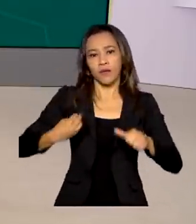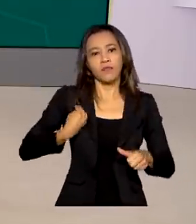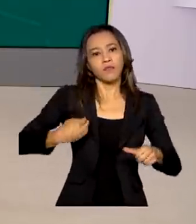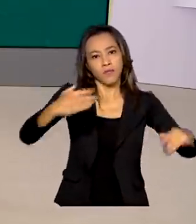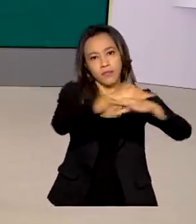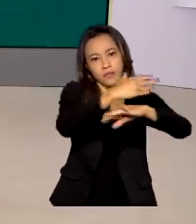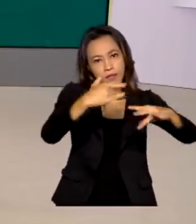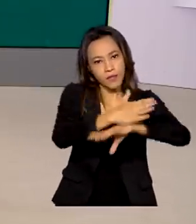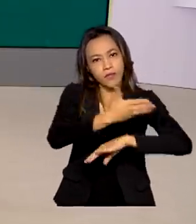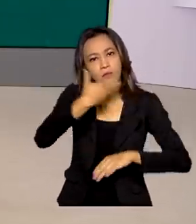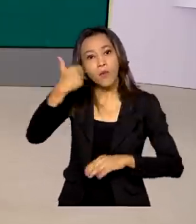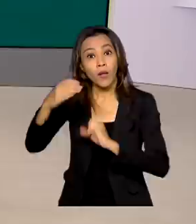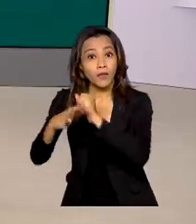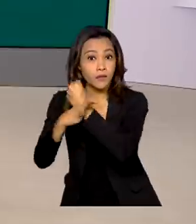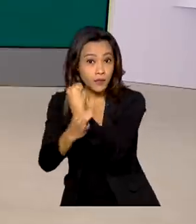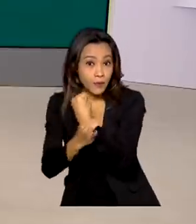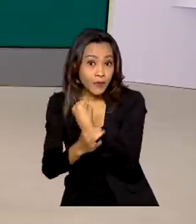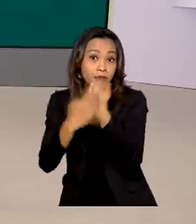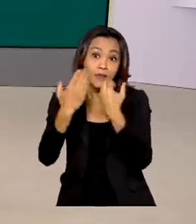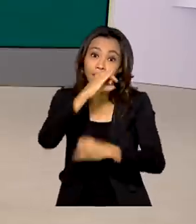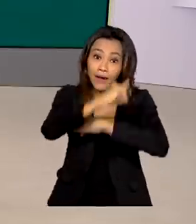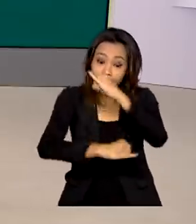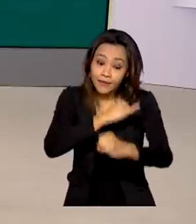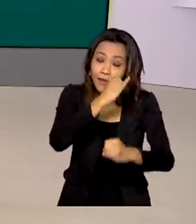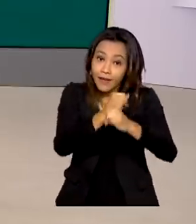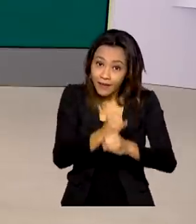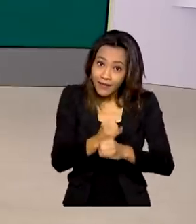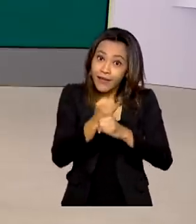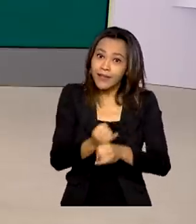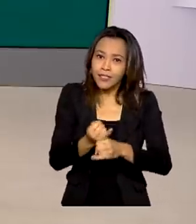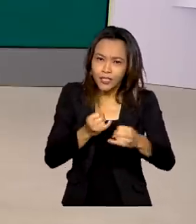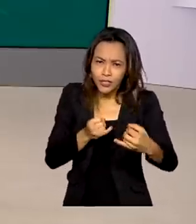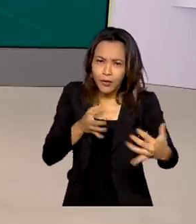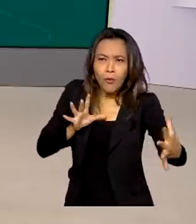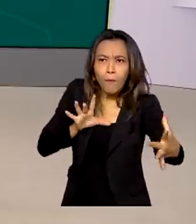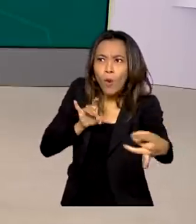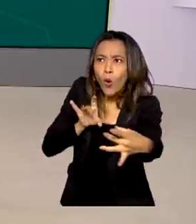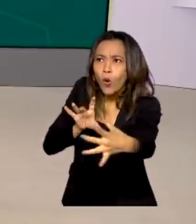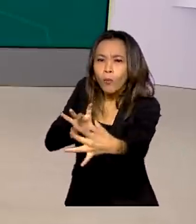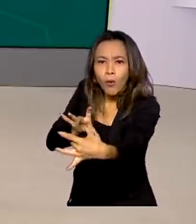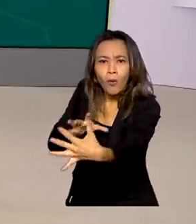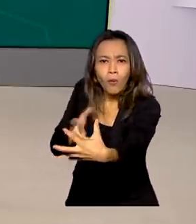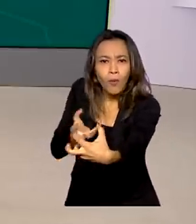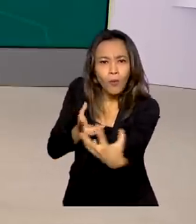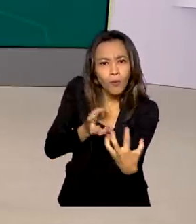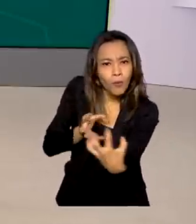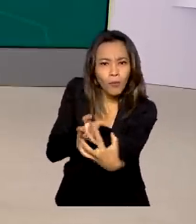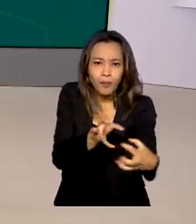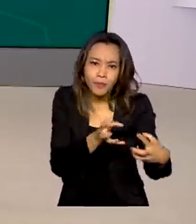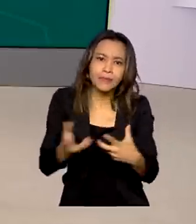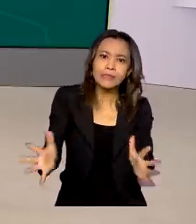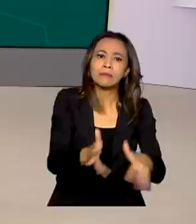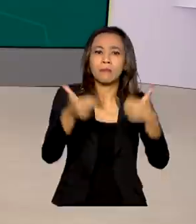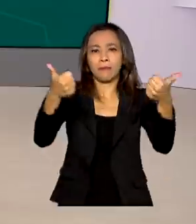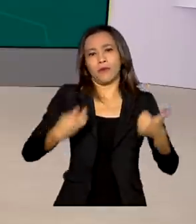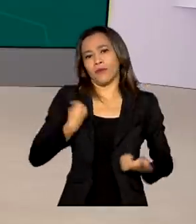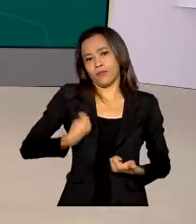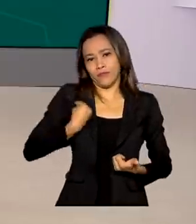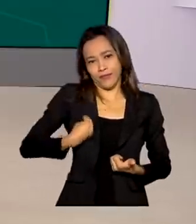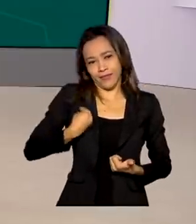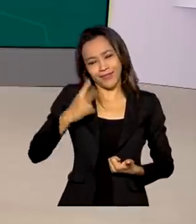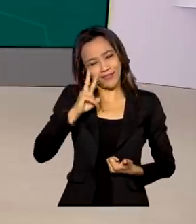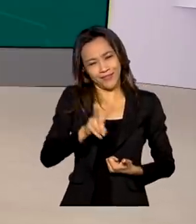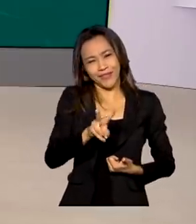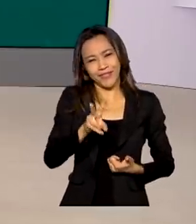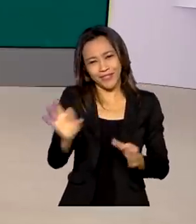melhorar a segurança. A internet das coisas faz a leitura em tempo real das informações e traz mais qualidade de vida. Veja